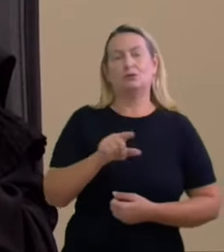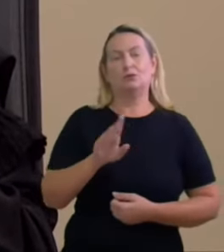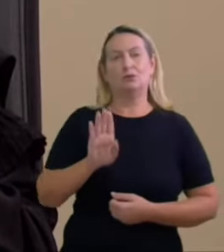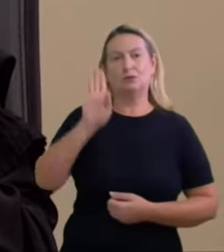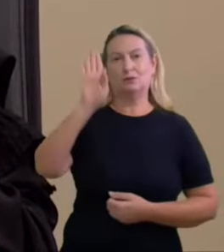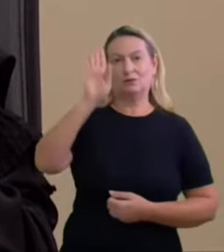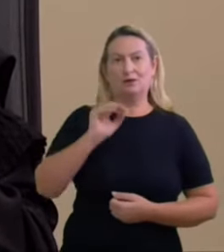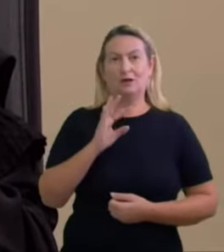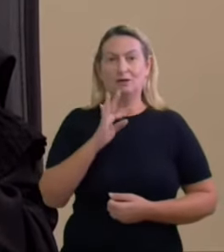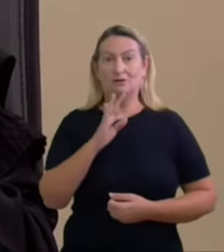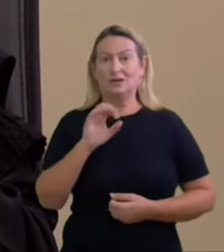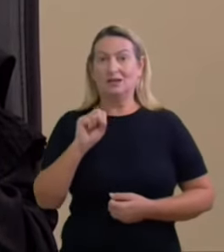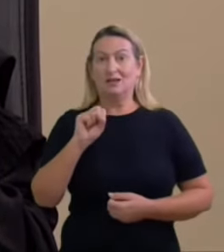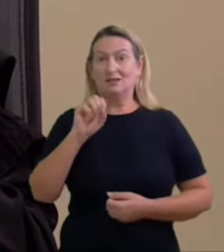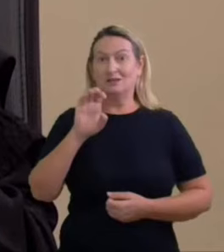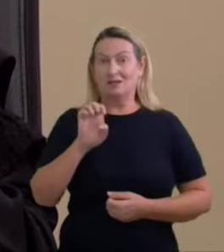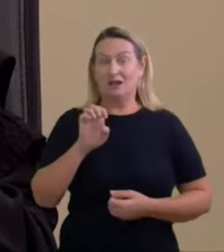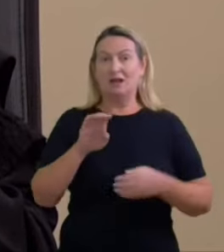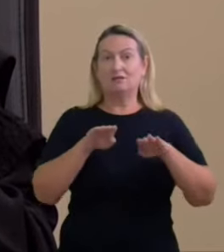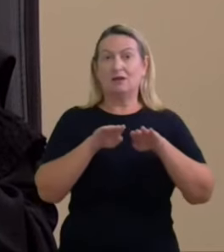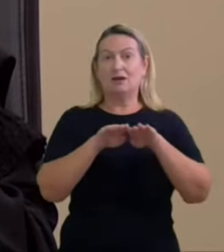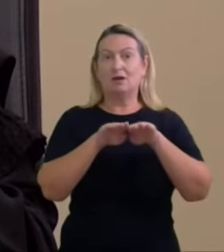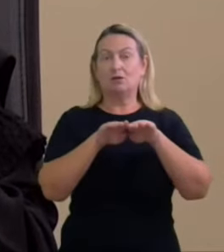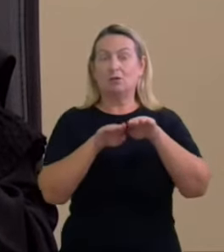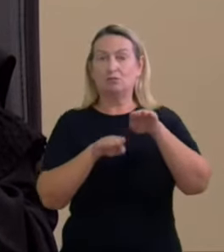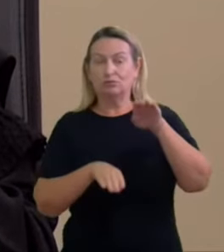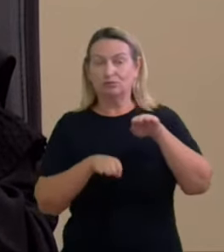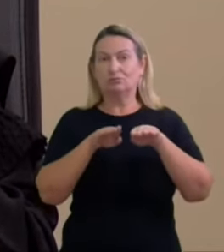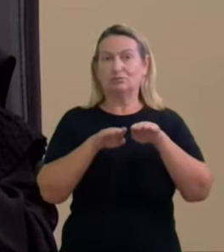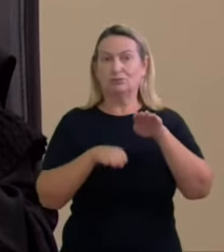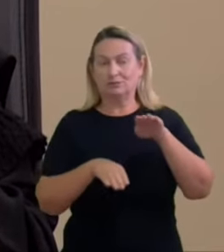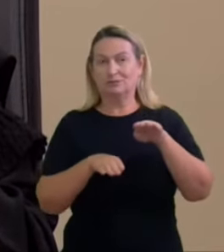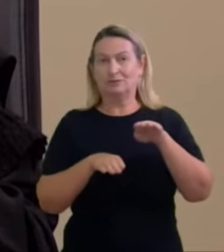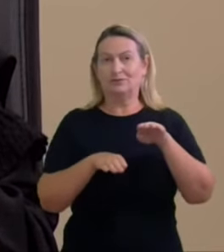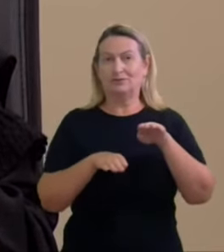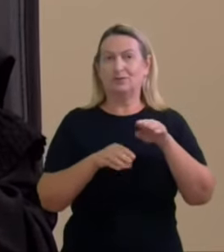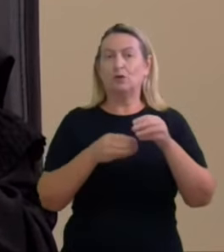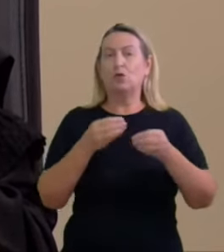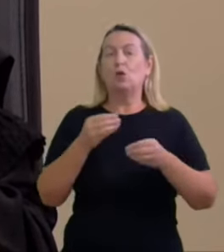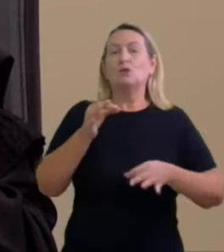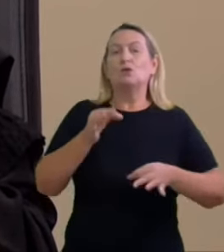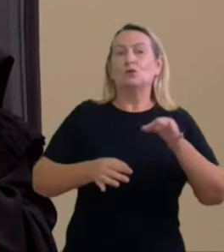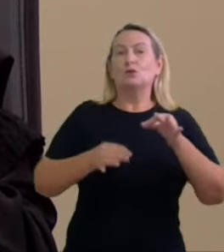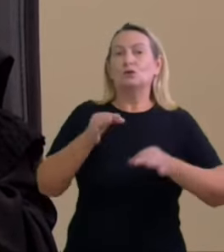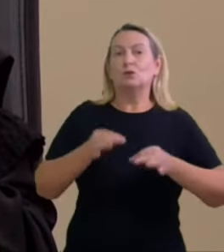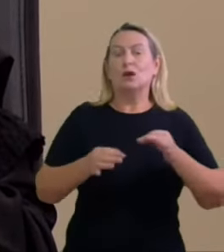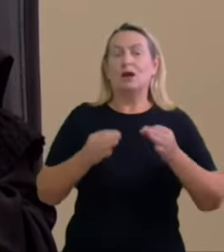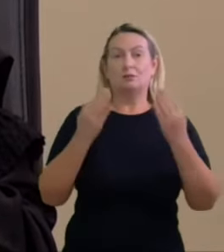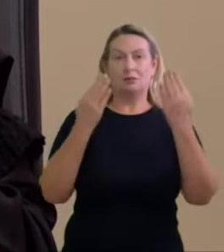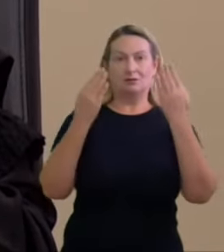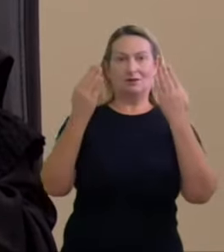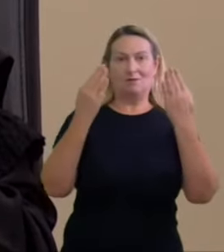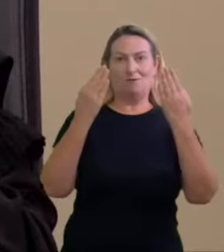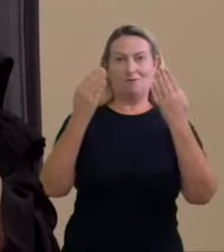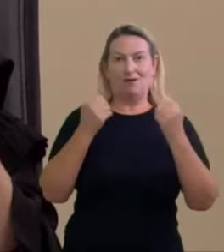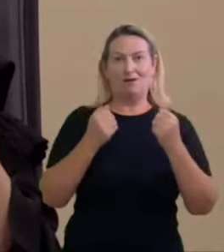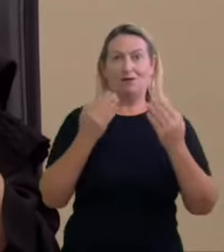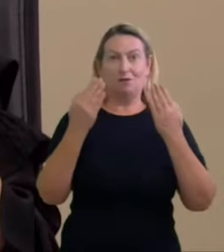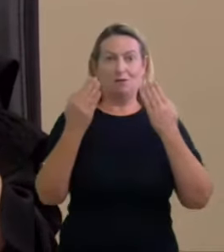desproporcionalidade da exposição de uma candidatura é um juízo que se faz comparativamente com as demais